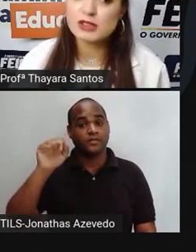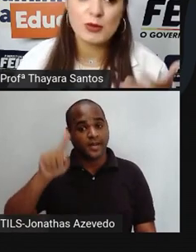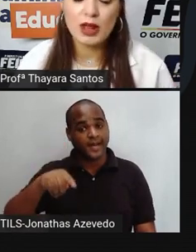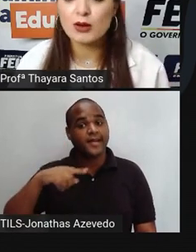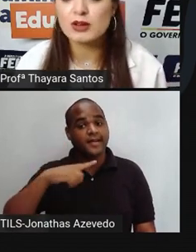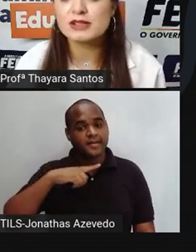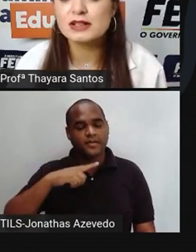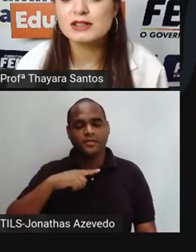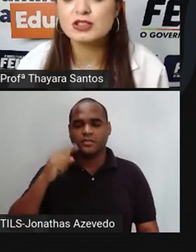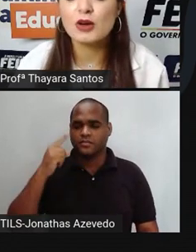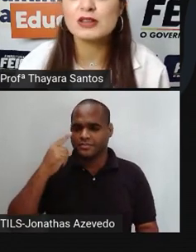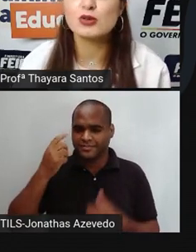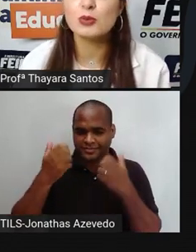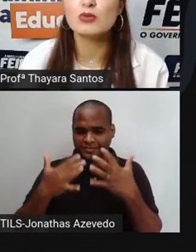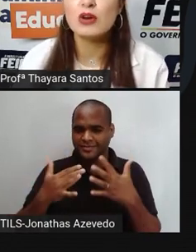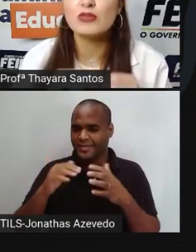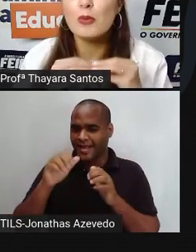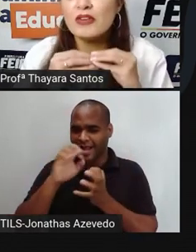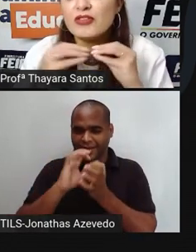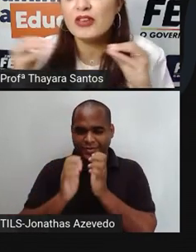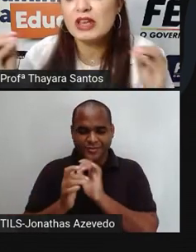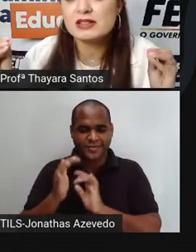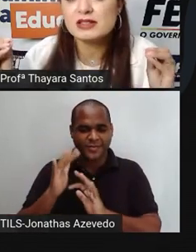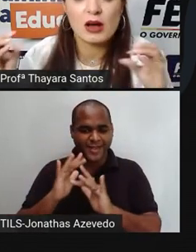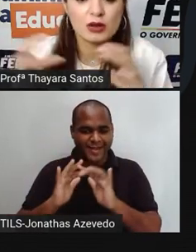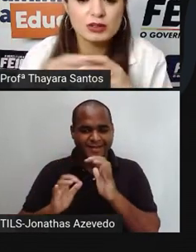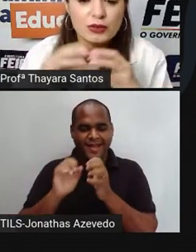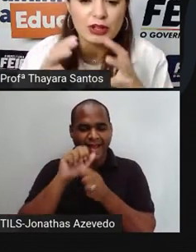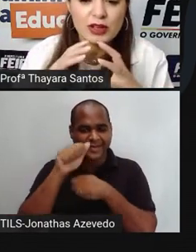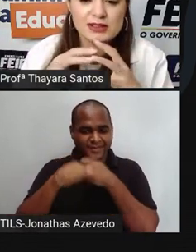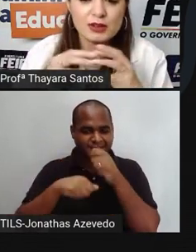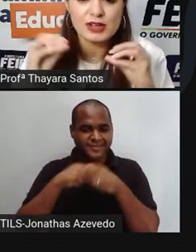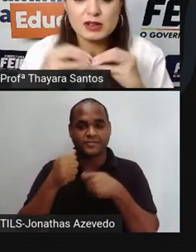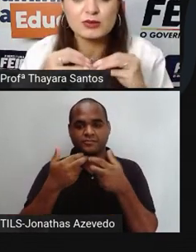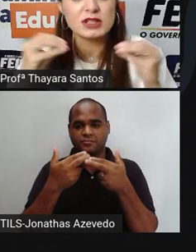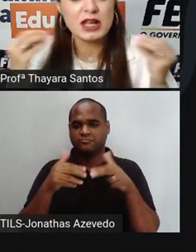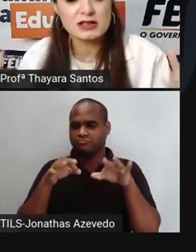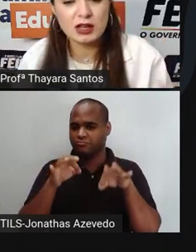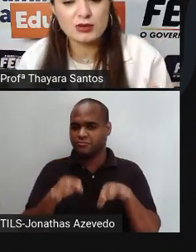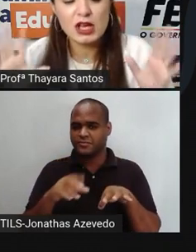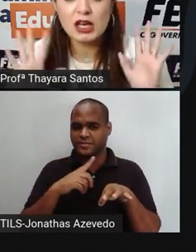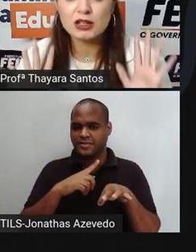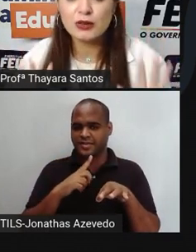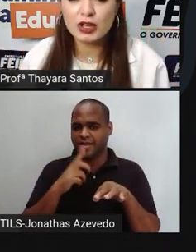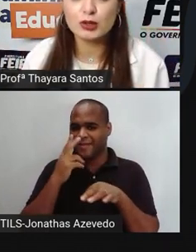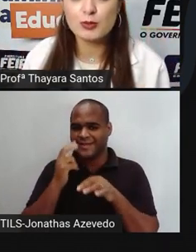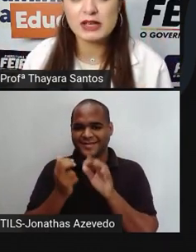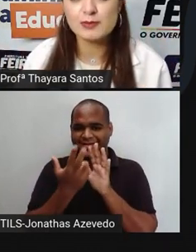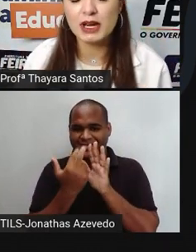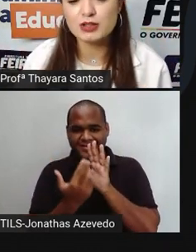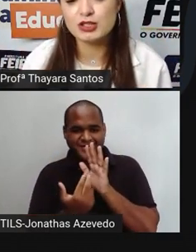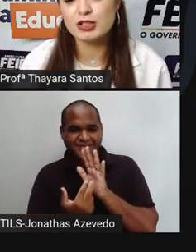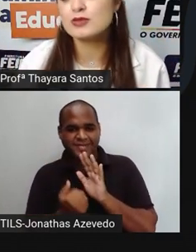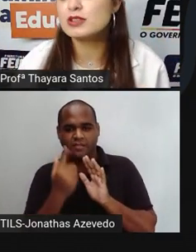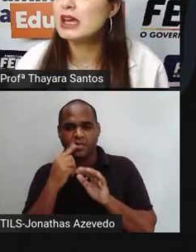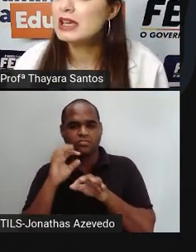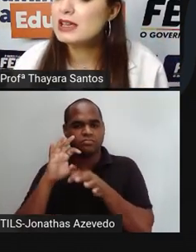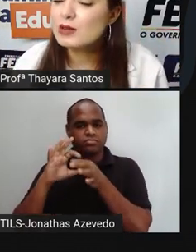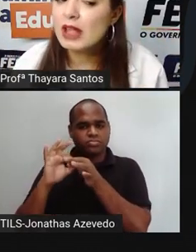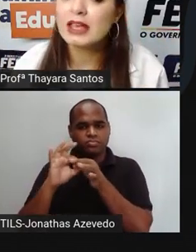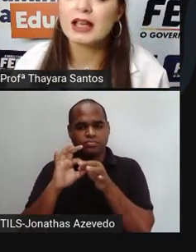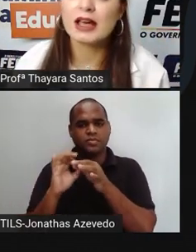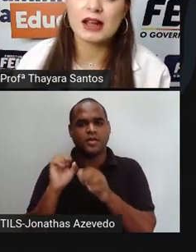átomos, as moléculas, eles estão assumindo uma forma fixa. Ou estão vendo que eles estão fazendo uns desenhos. Estão ficando mais paradinhos.